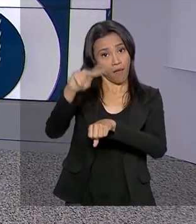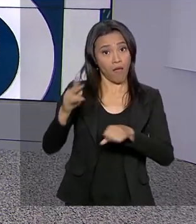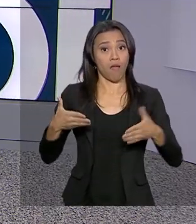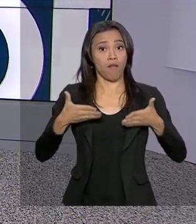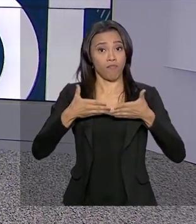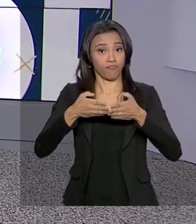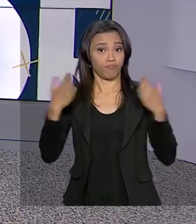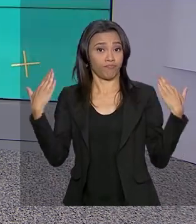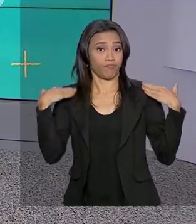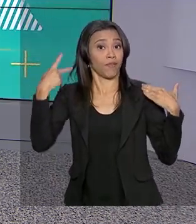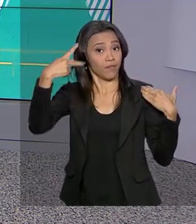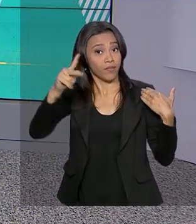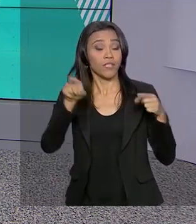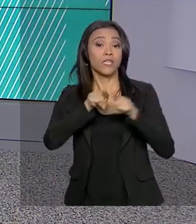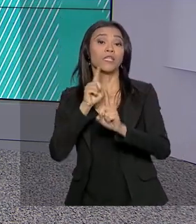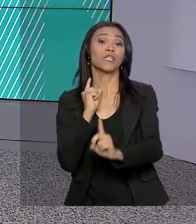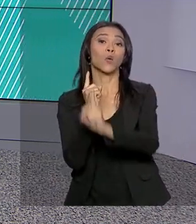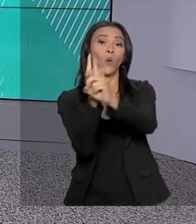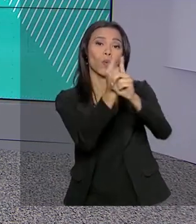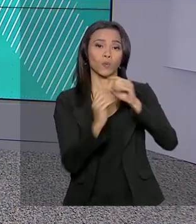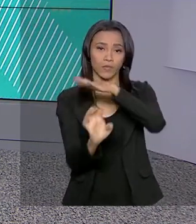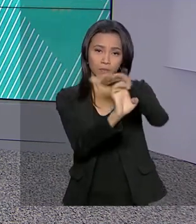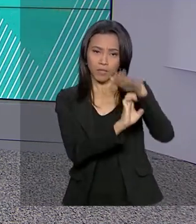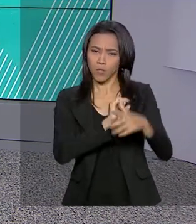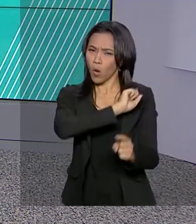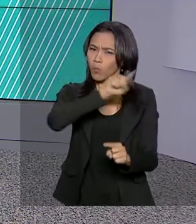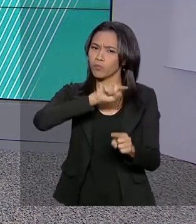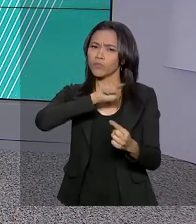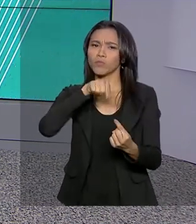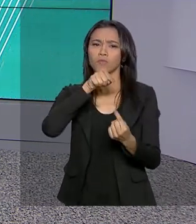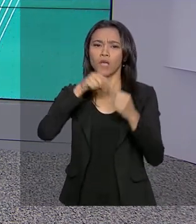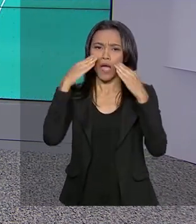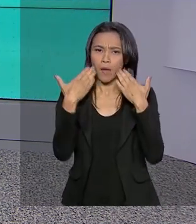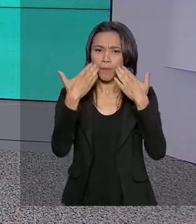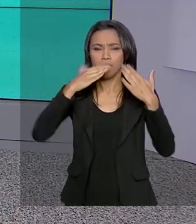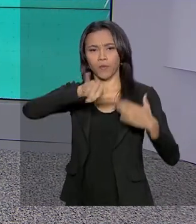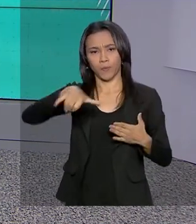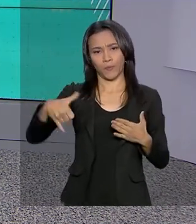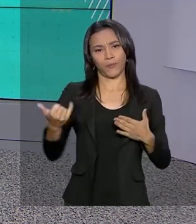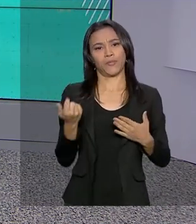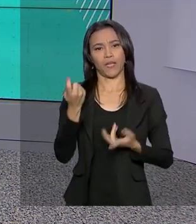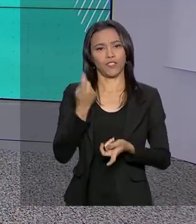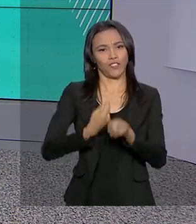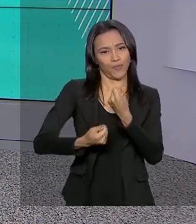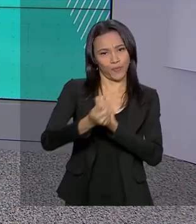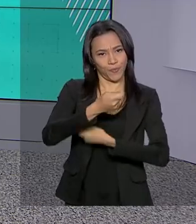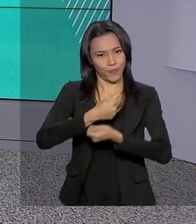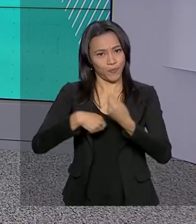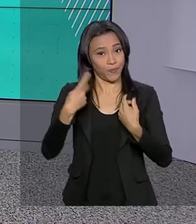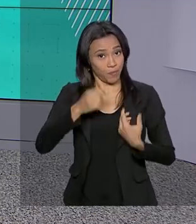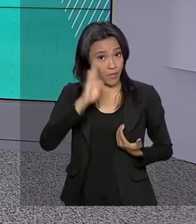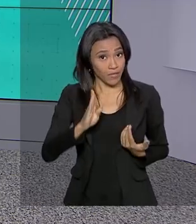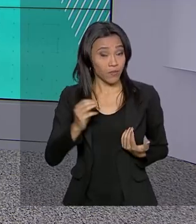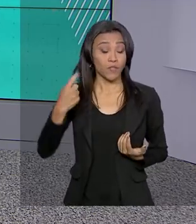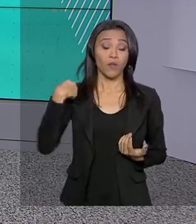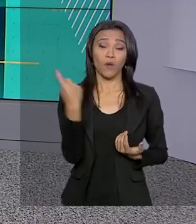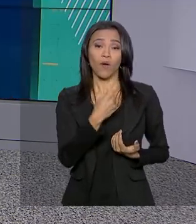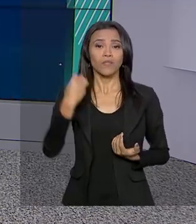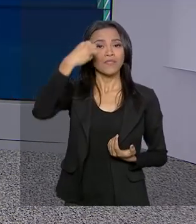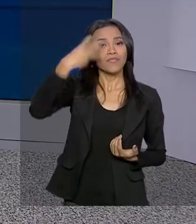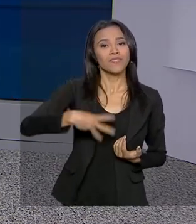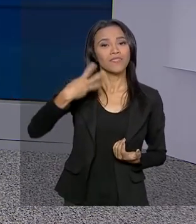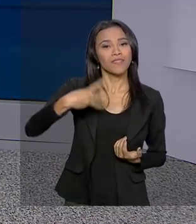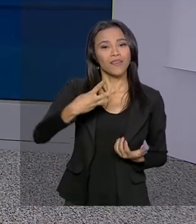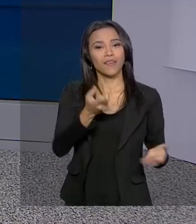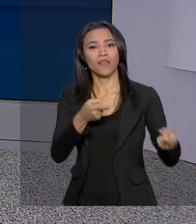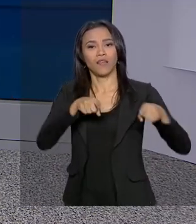encontro com investidores estrangeiros para apresentar oportunidades de negócios no Brasil. Nós somos o terceiro parceiro comercial do Peru.